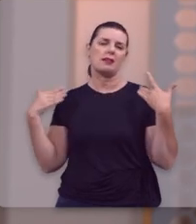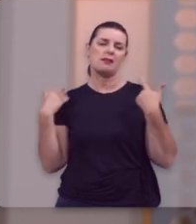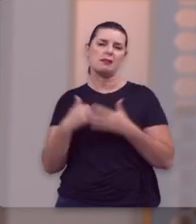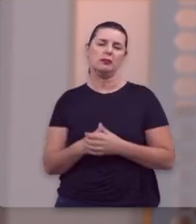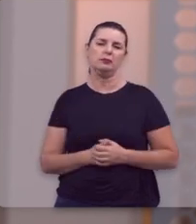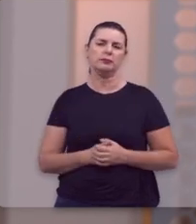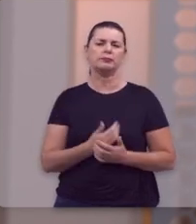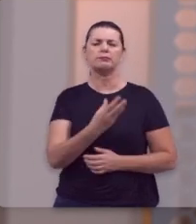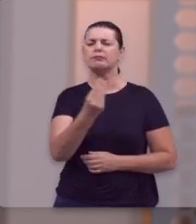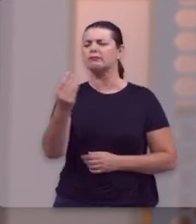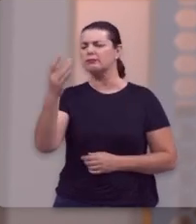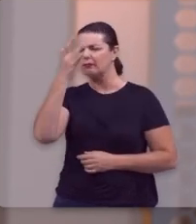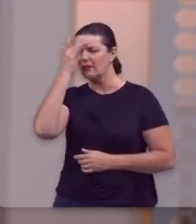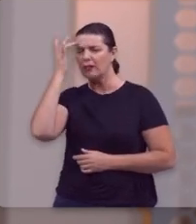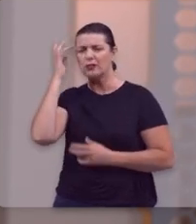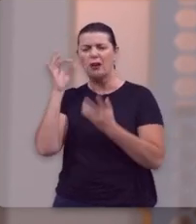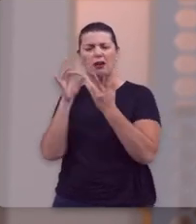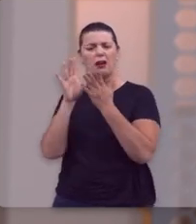Bíblia.